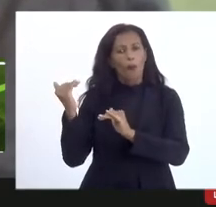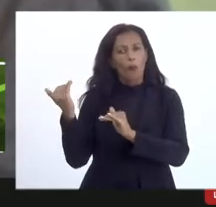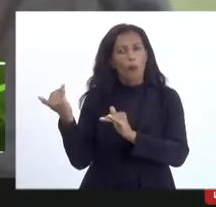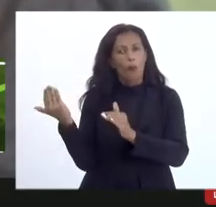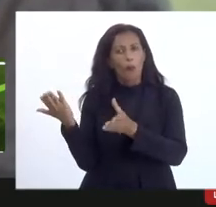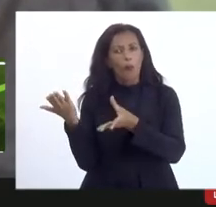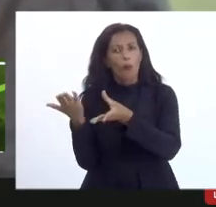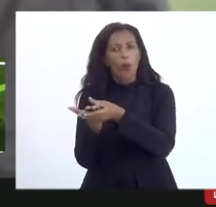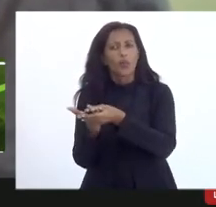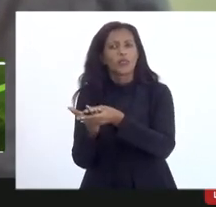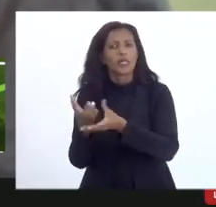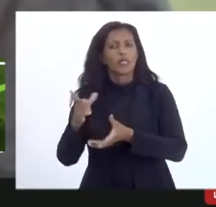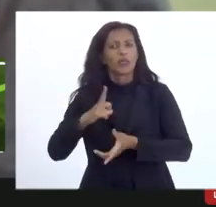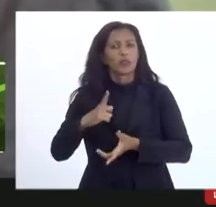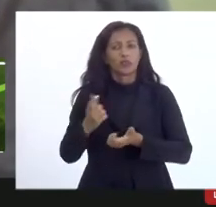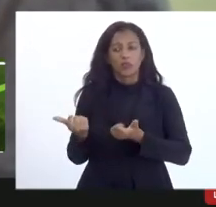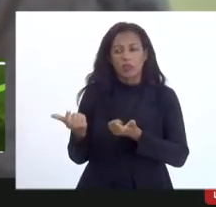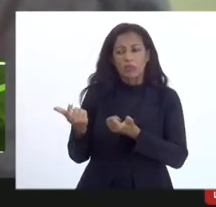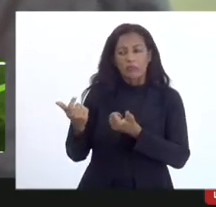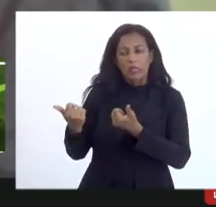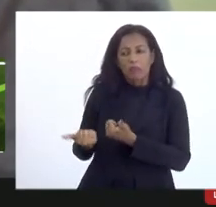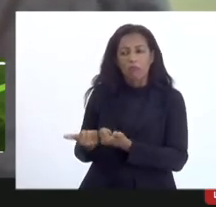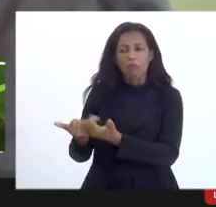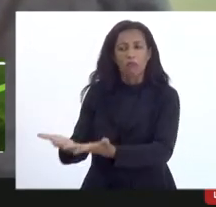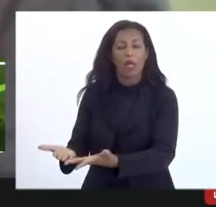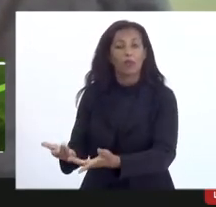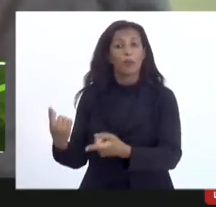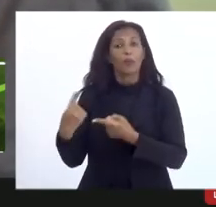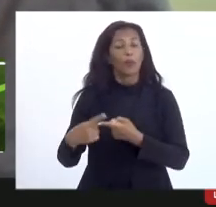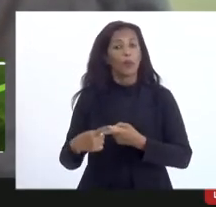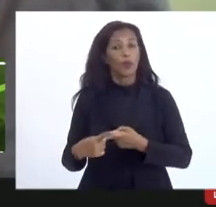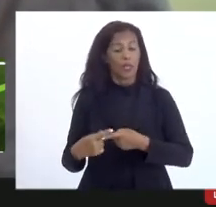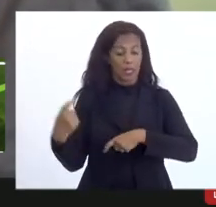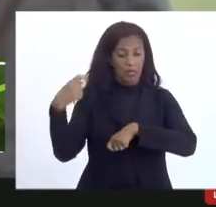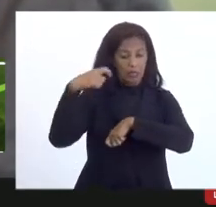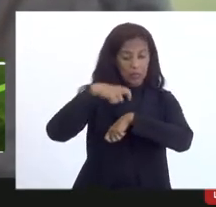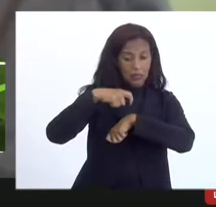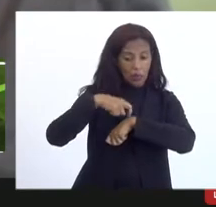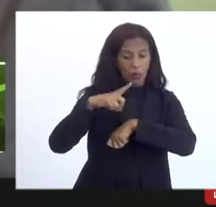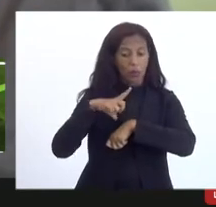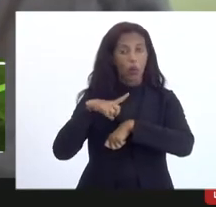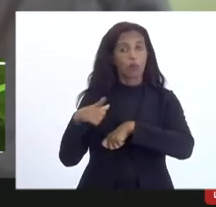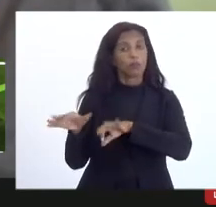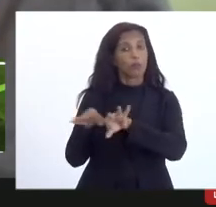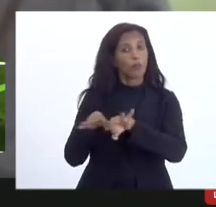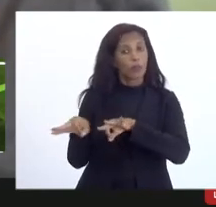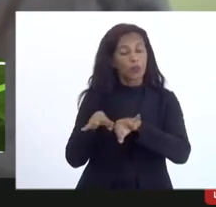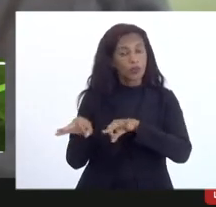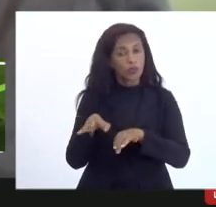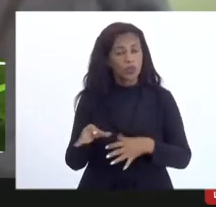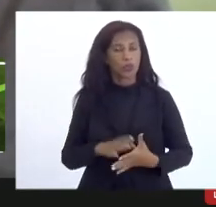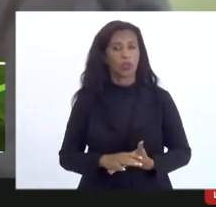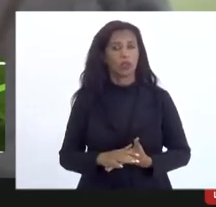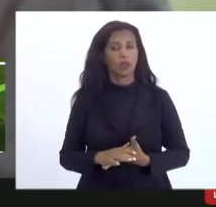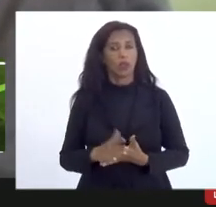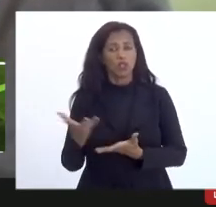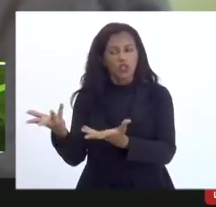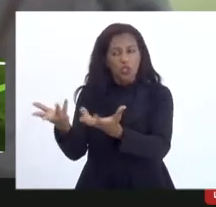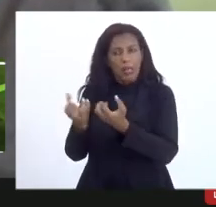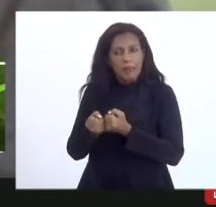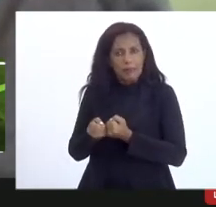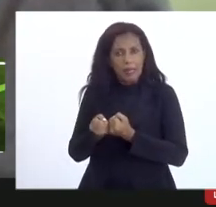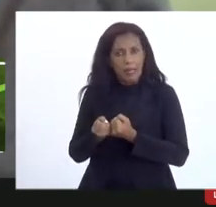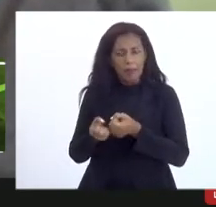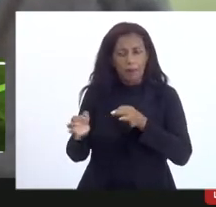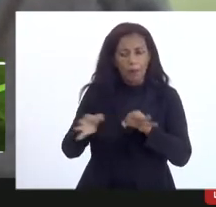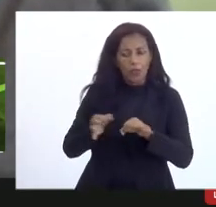concedido por quê? porque imediatamente quando tem algum projeto a gente recebe algum projeto